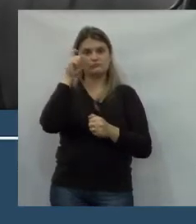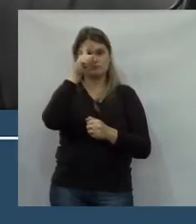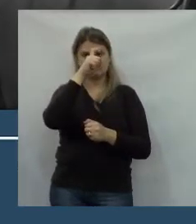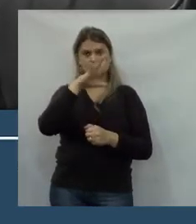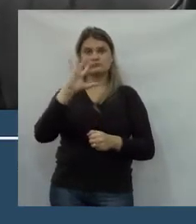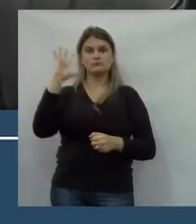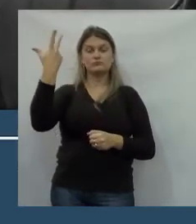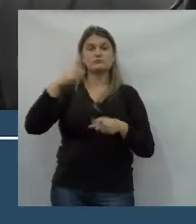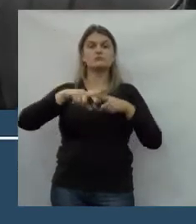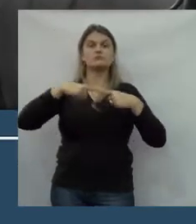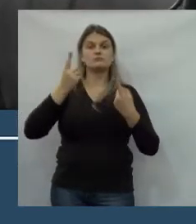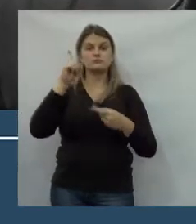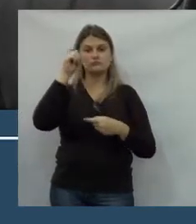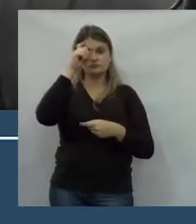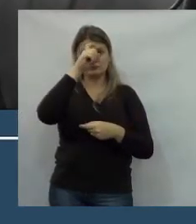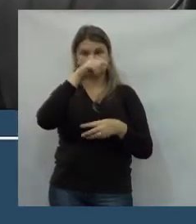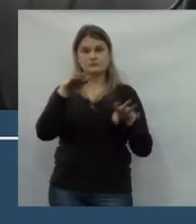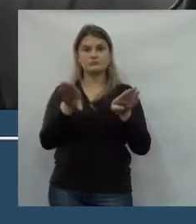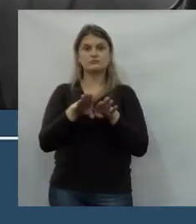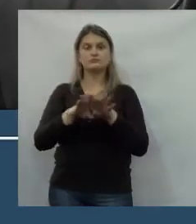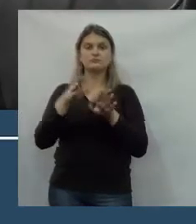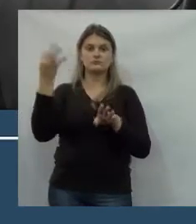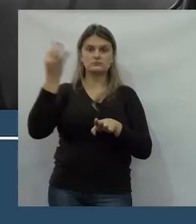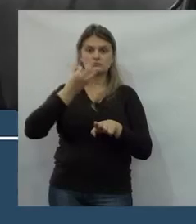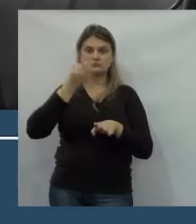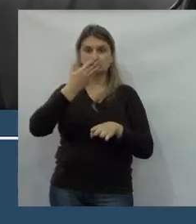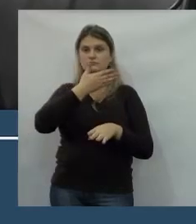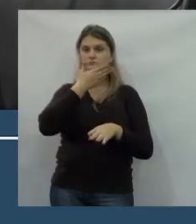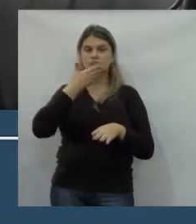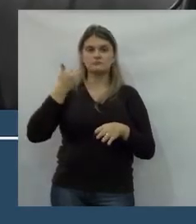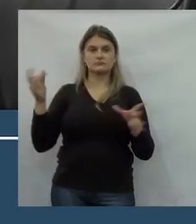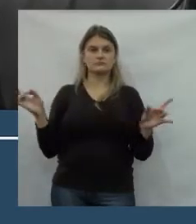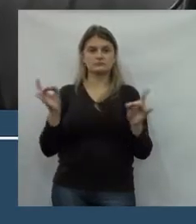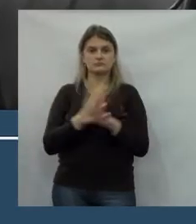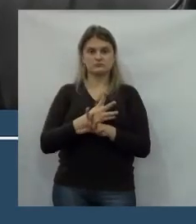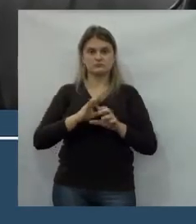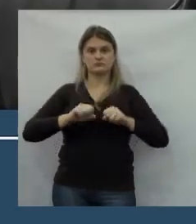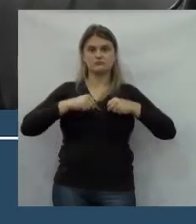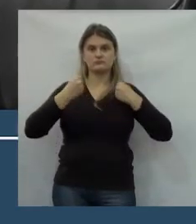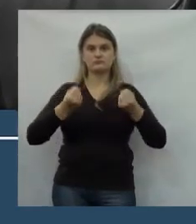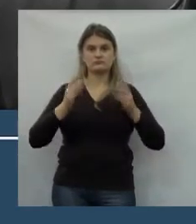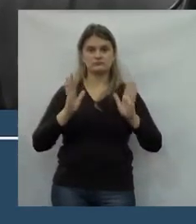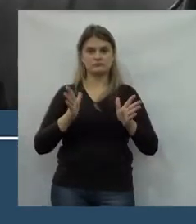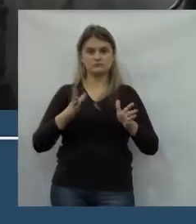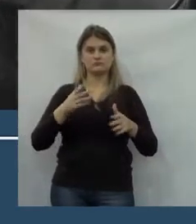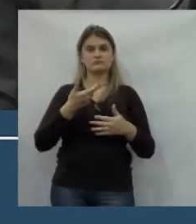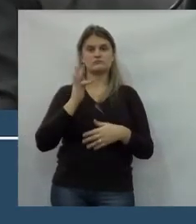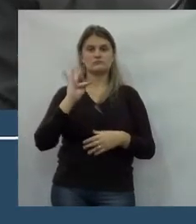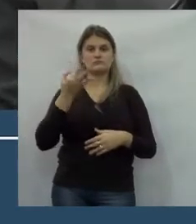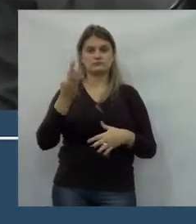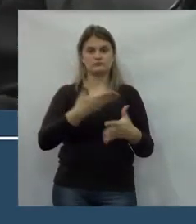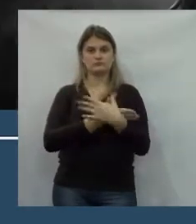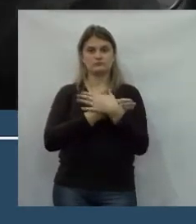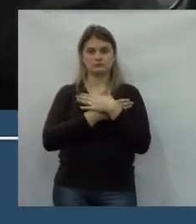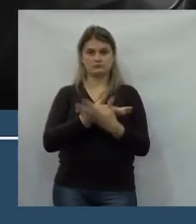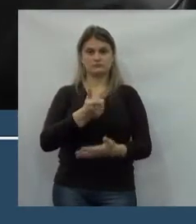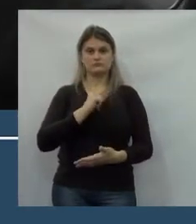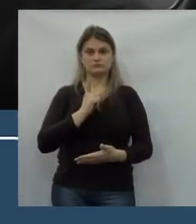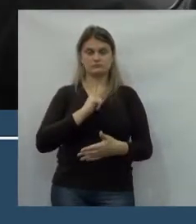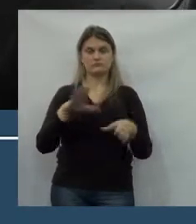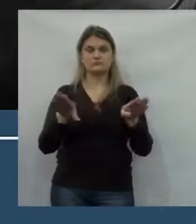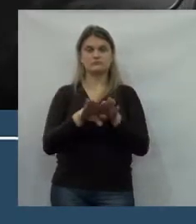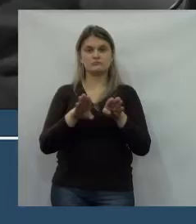dificuldades. Mas essas dificuldades, com certeza, acabaram nessa força, hoje, que a Uniguaçu possui.